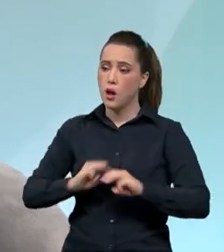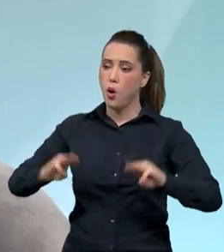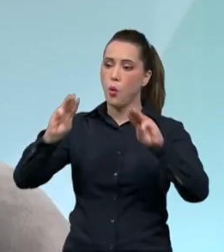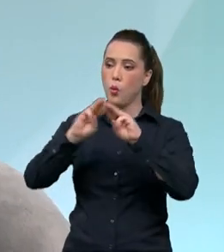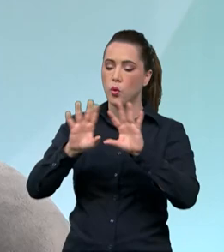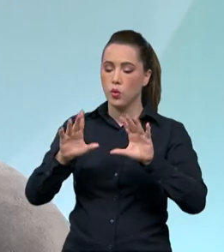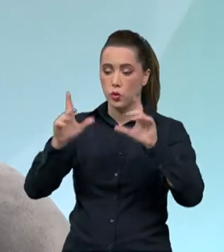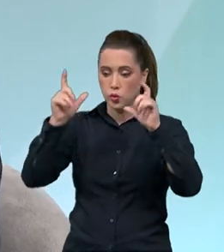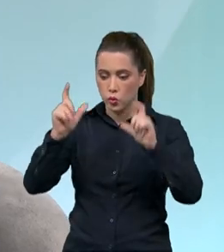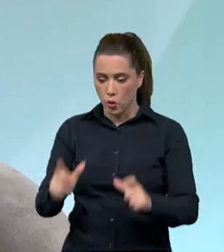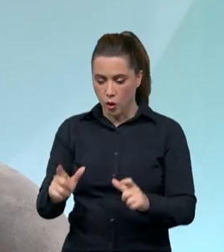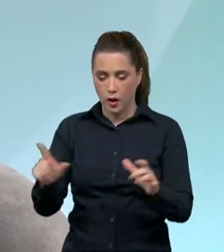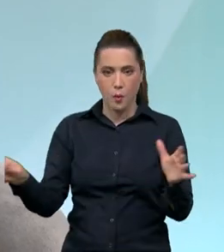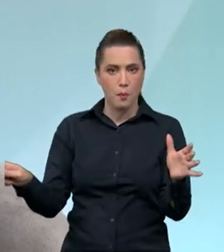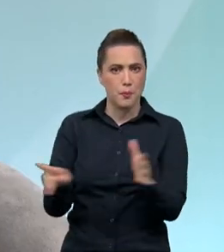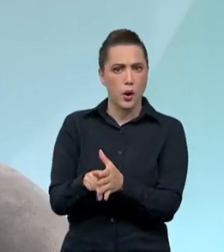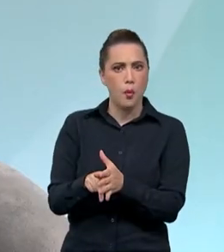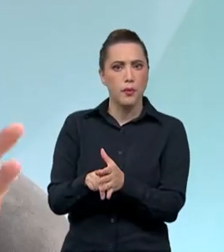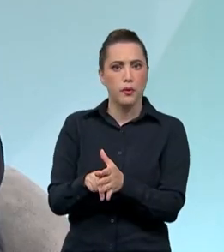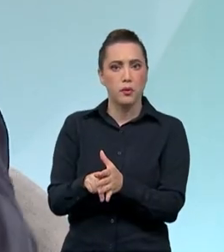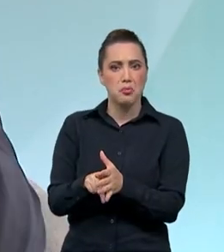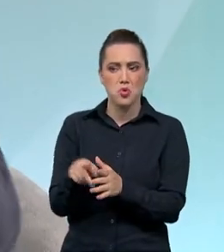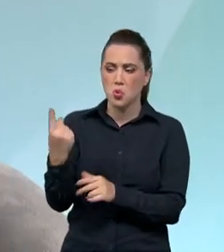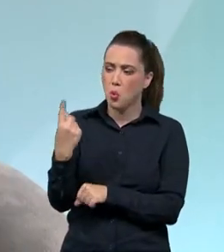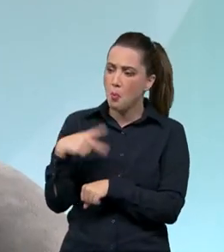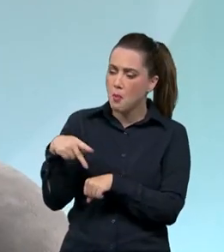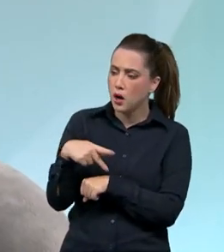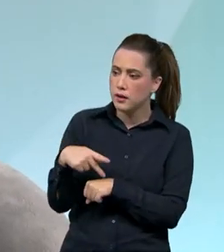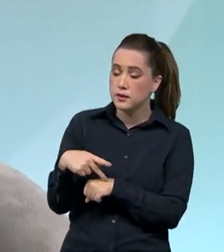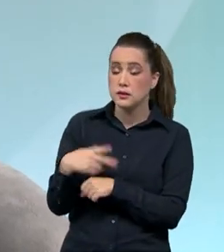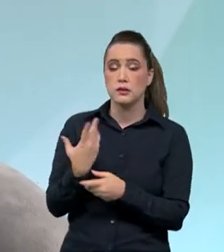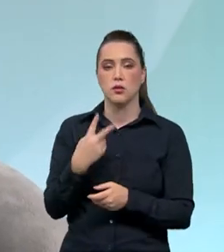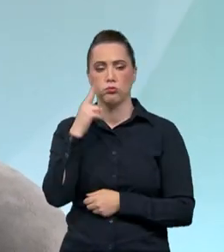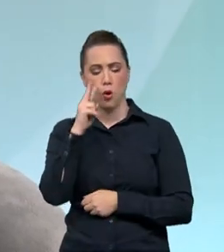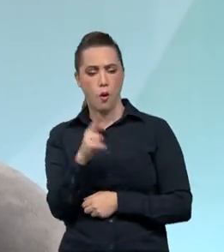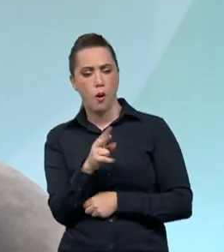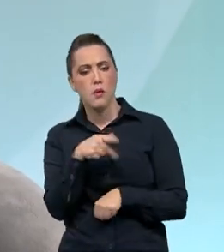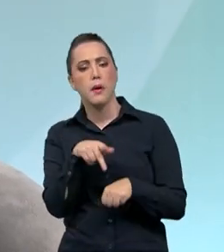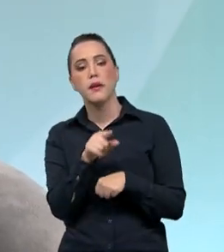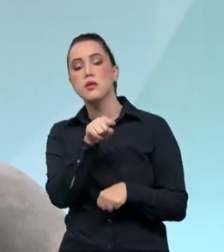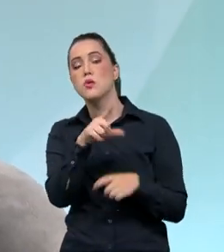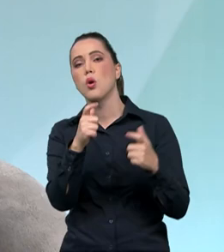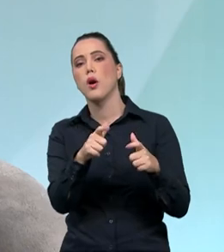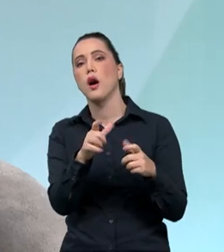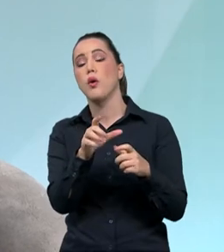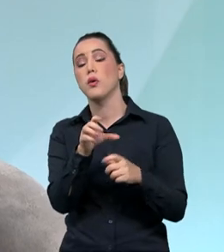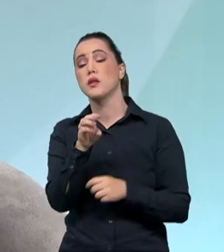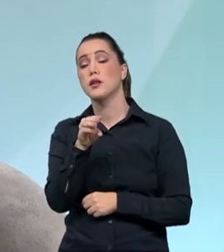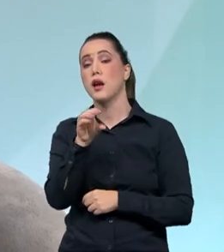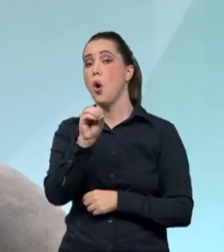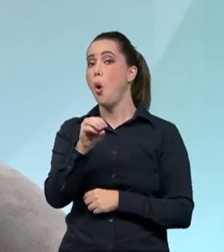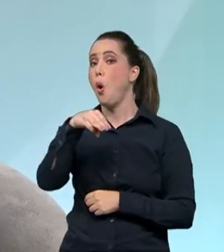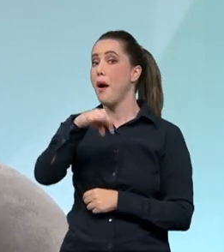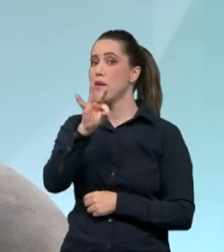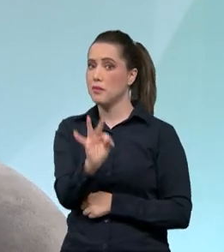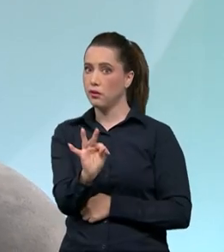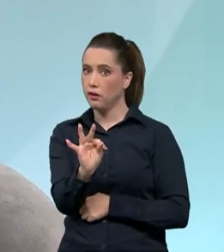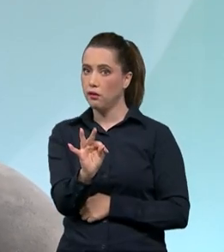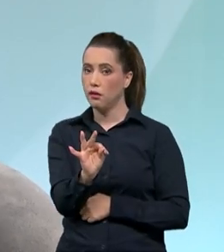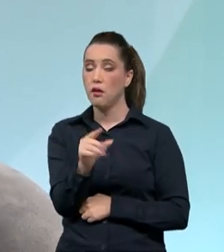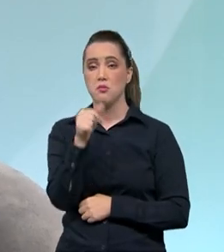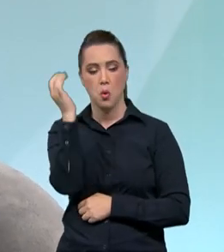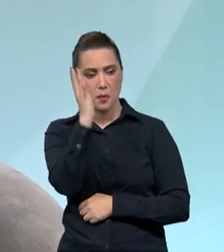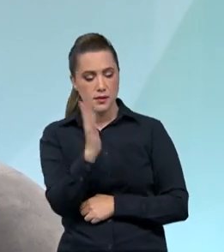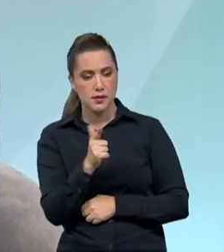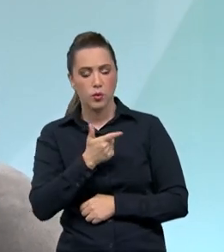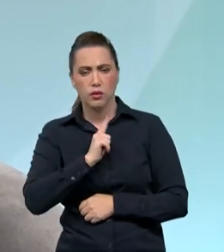instalado num país, todas essas agências e o trade internacional começam a olhar para esse país. E quando começa a se olhar para o